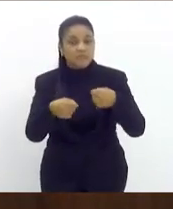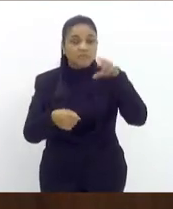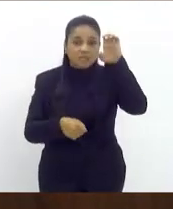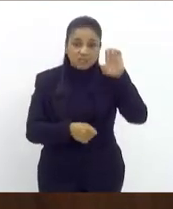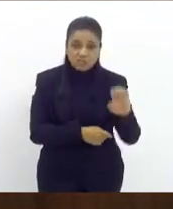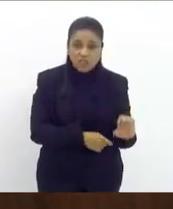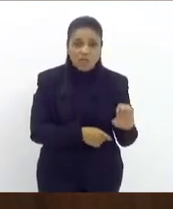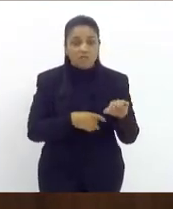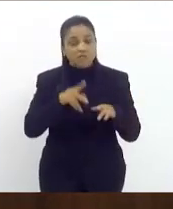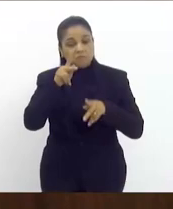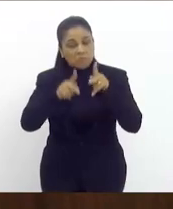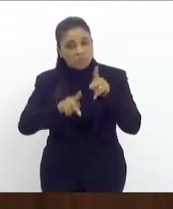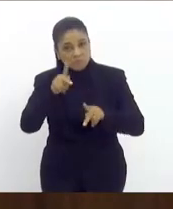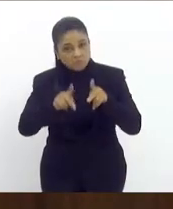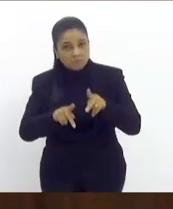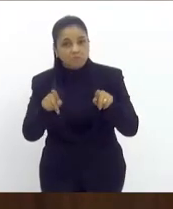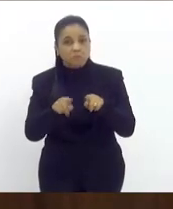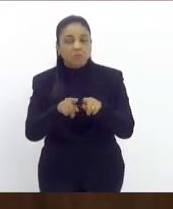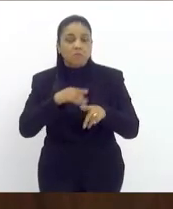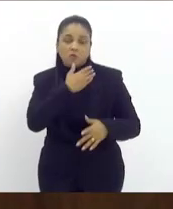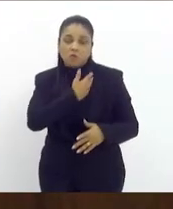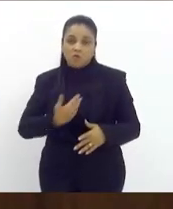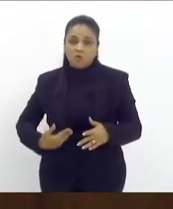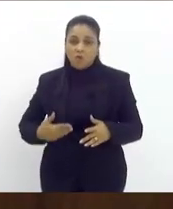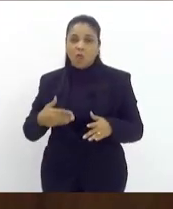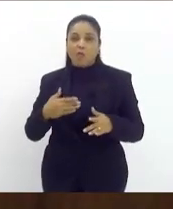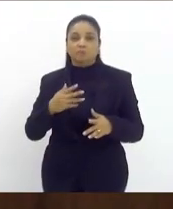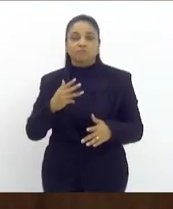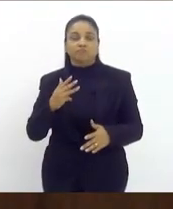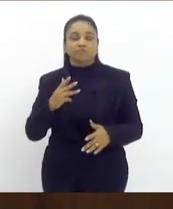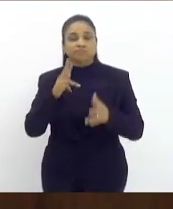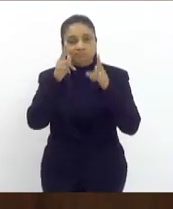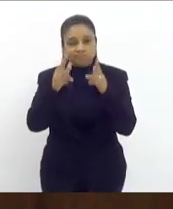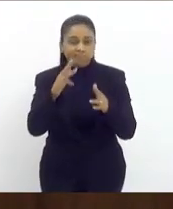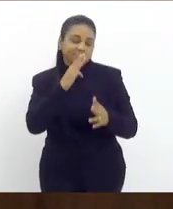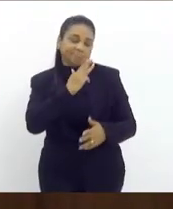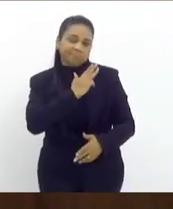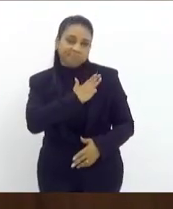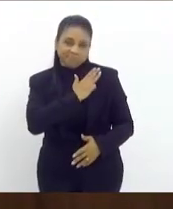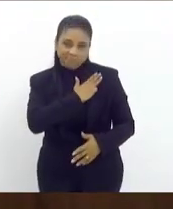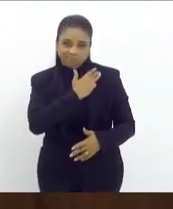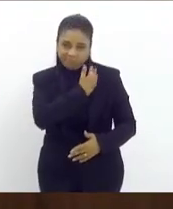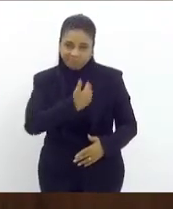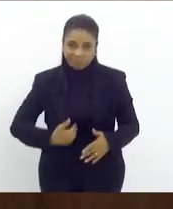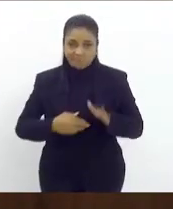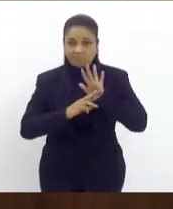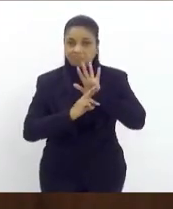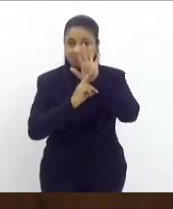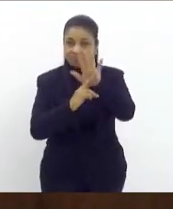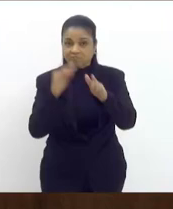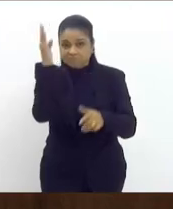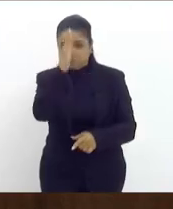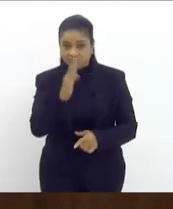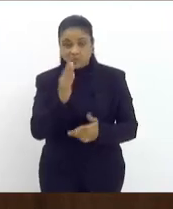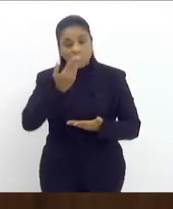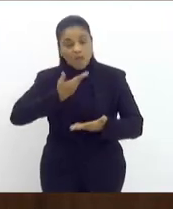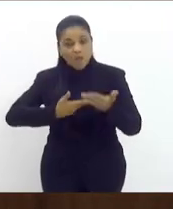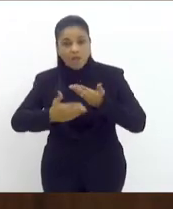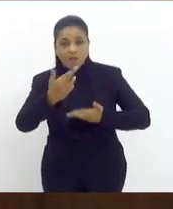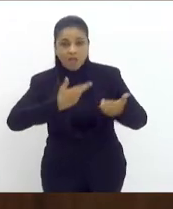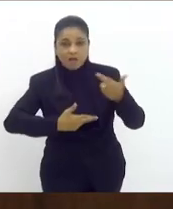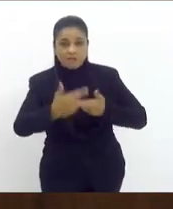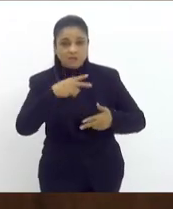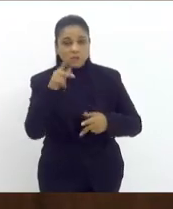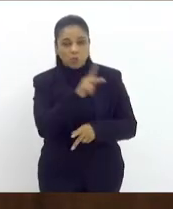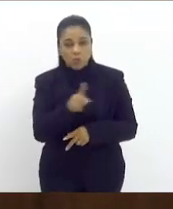de todo o campo popular por um governo soberano como é o governo do presidente Lula à frente do Brasil e numa relação solidária com todo